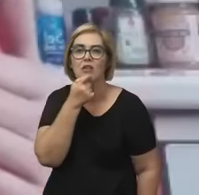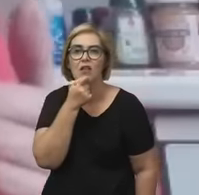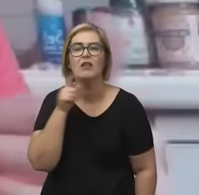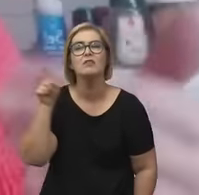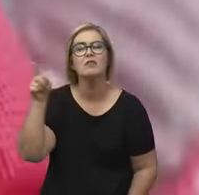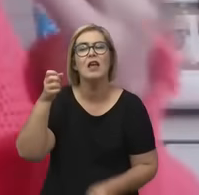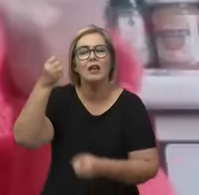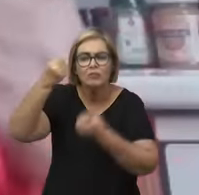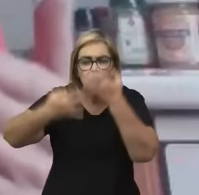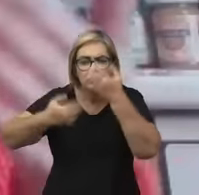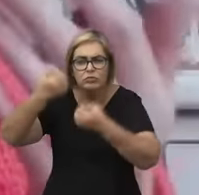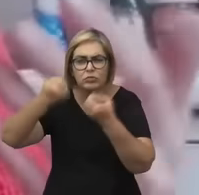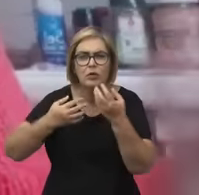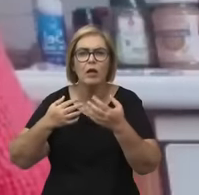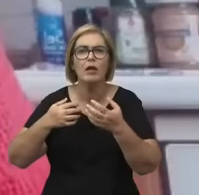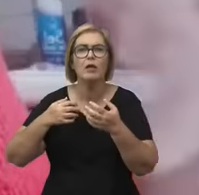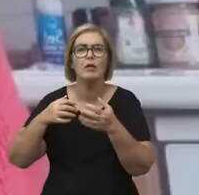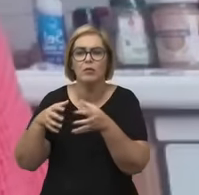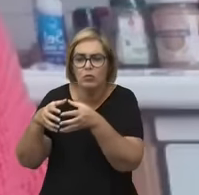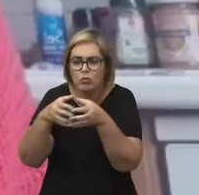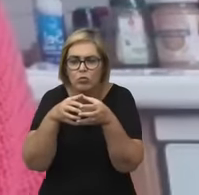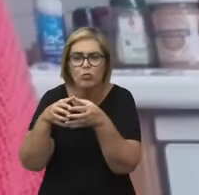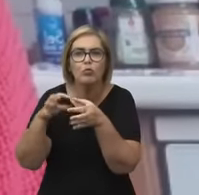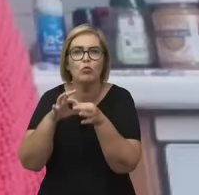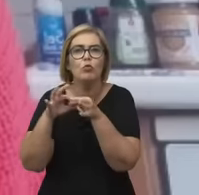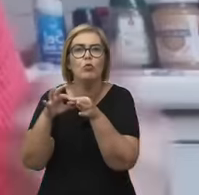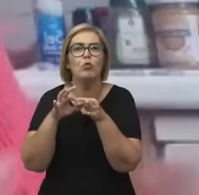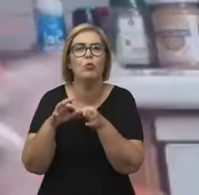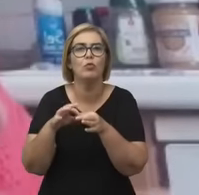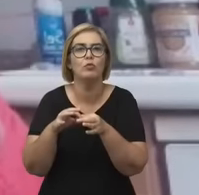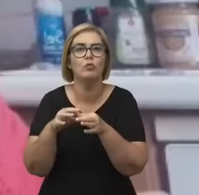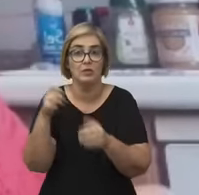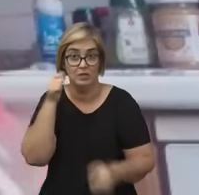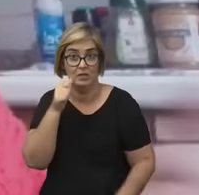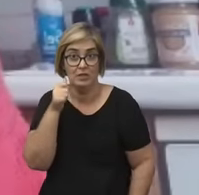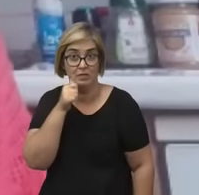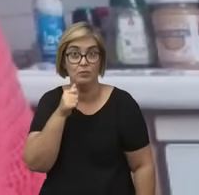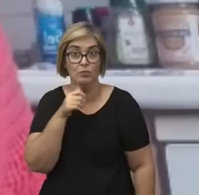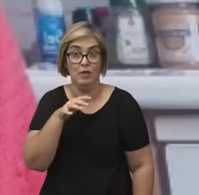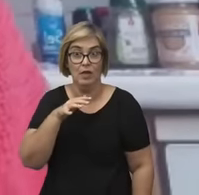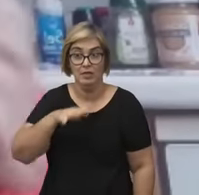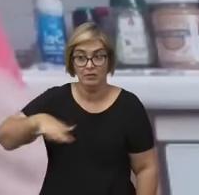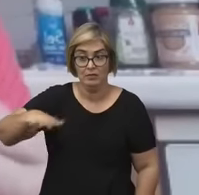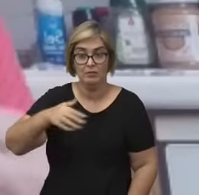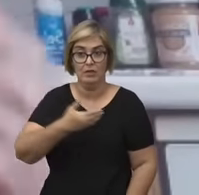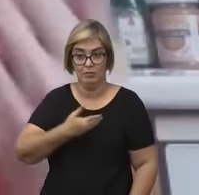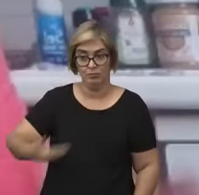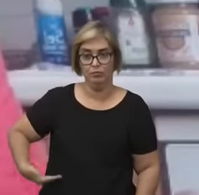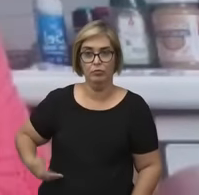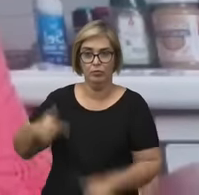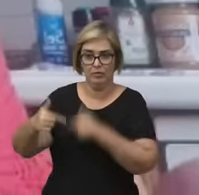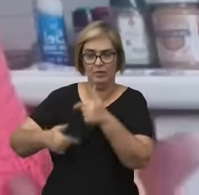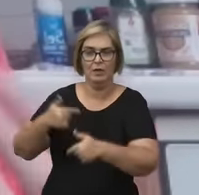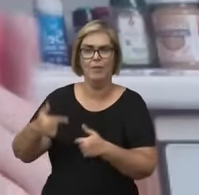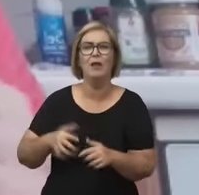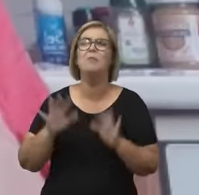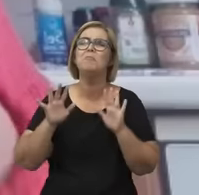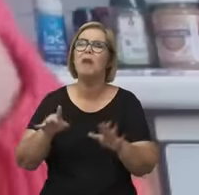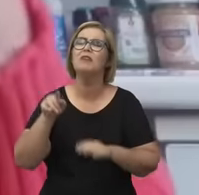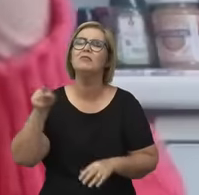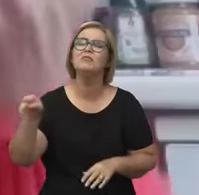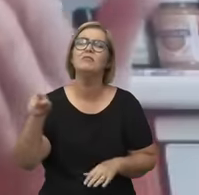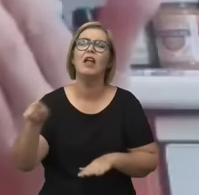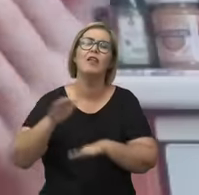reivindicação da presença das mulheres na esfera pública da própria república. Só que ela faz isso